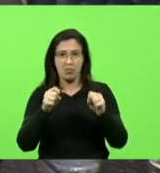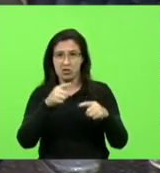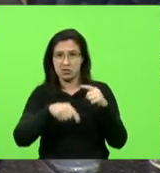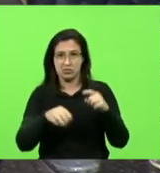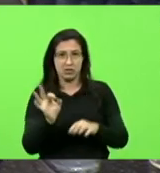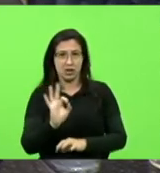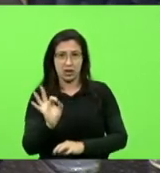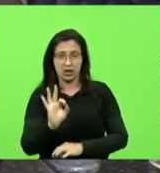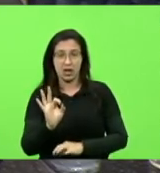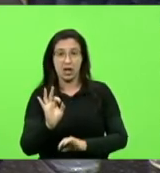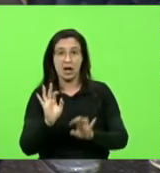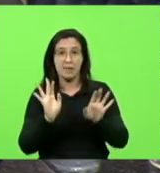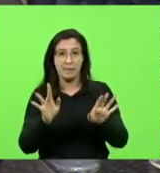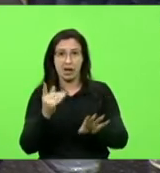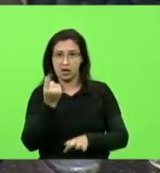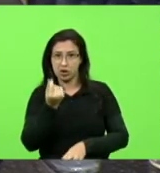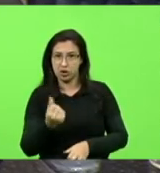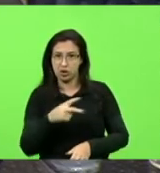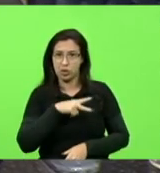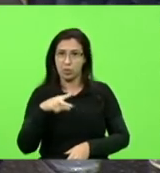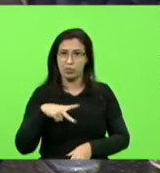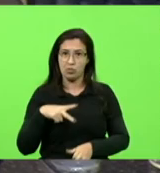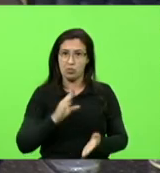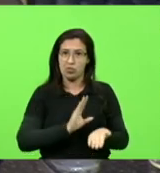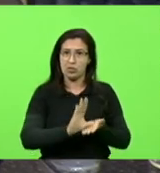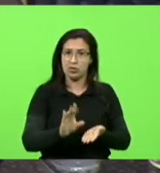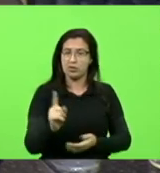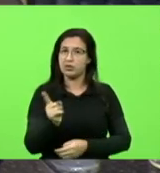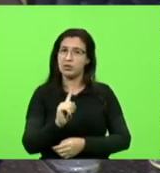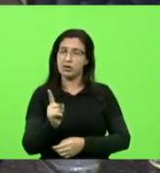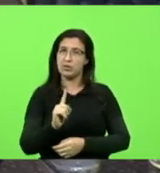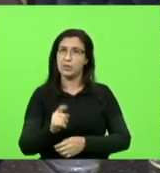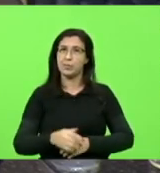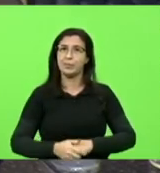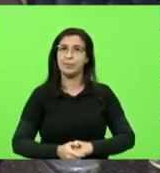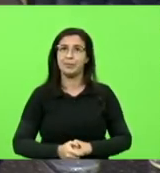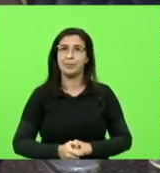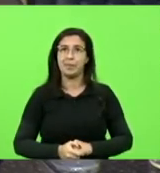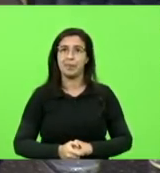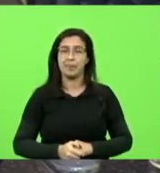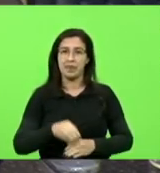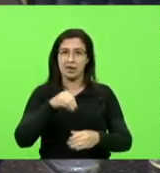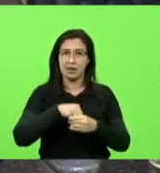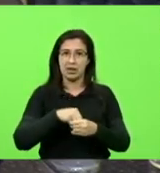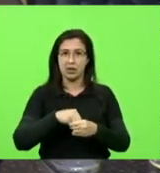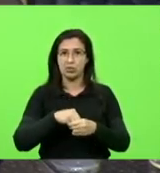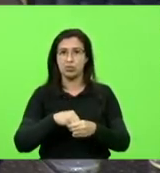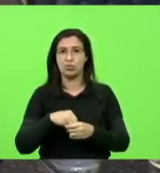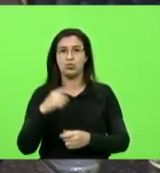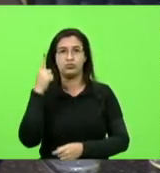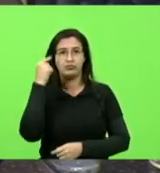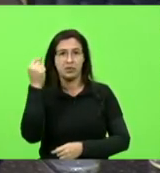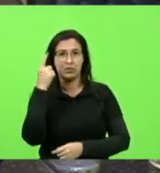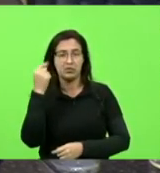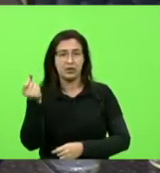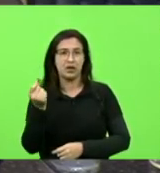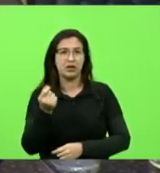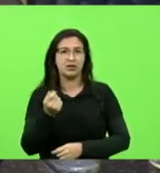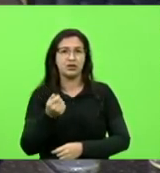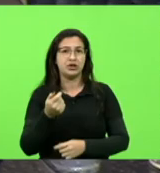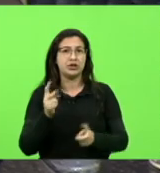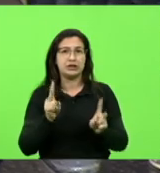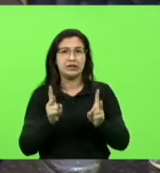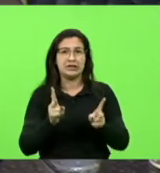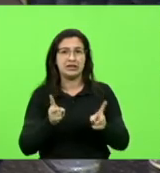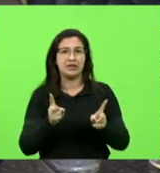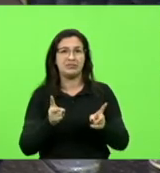Mas é sempre tem que ser com dinheiro público, sempre tem que ser dentro de universidade. É uma afronta, é sempre assim, é